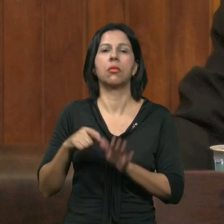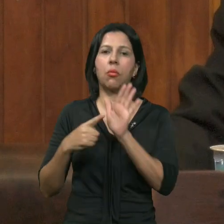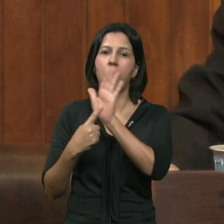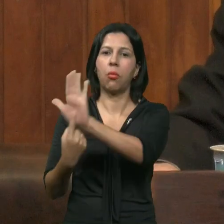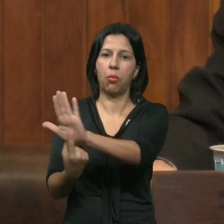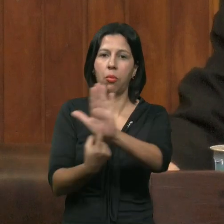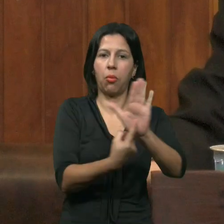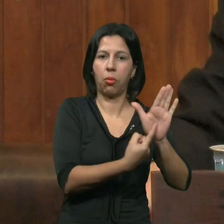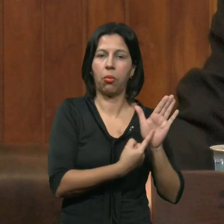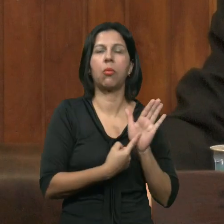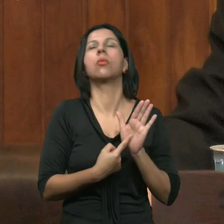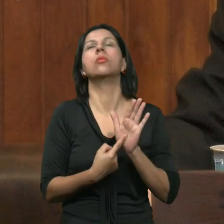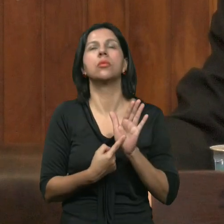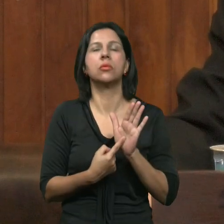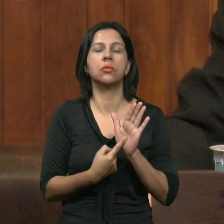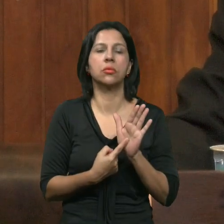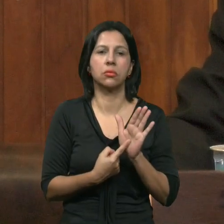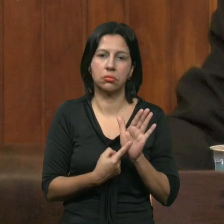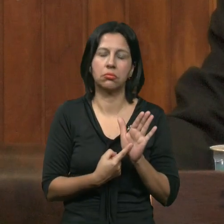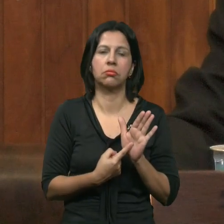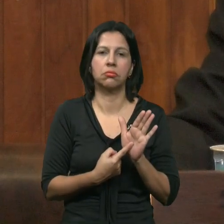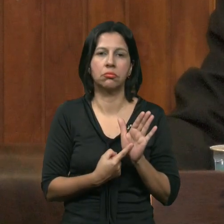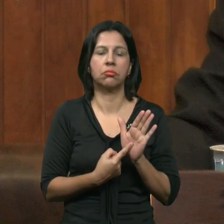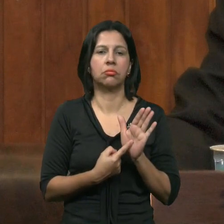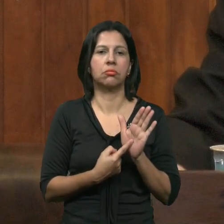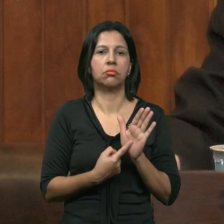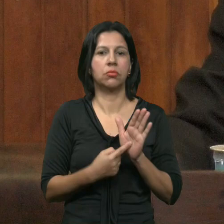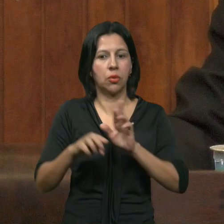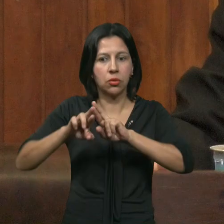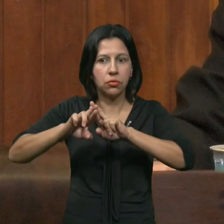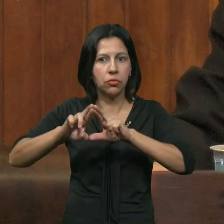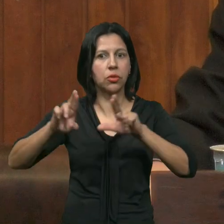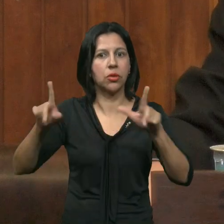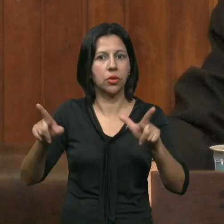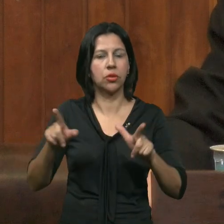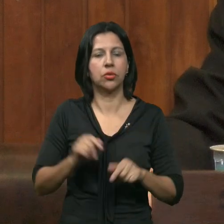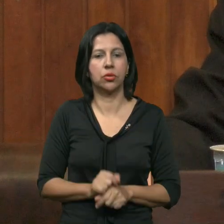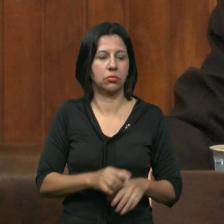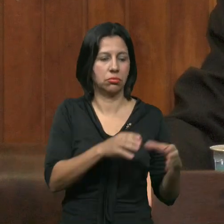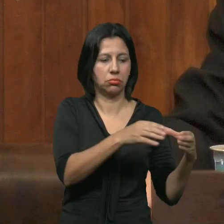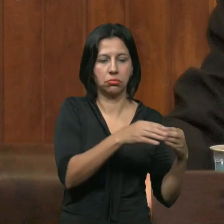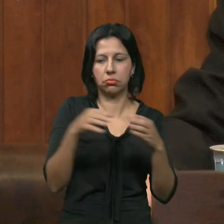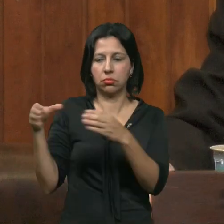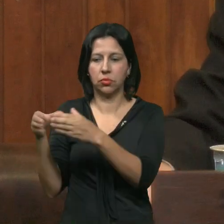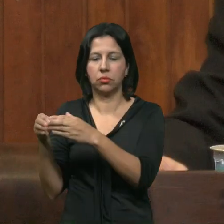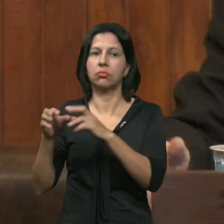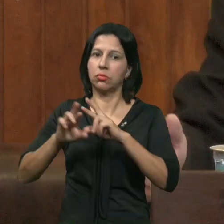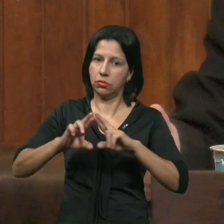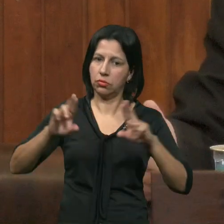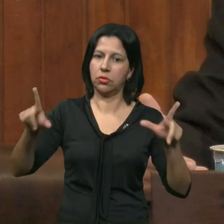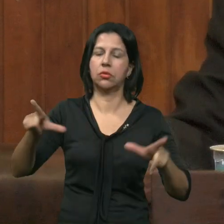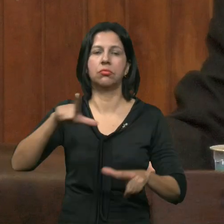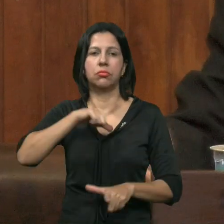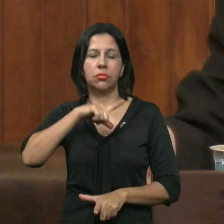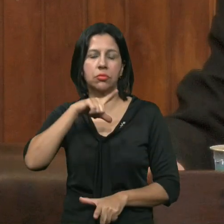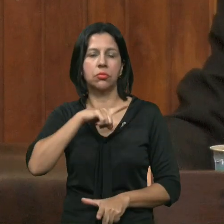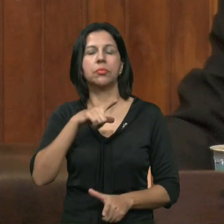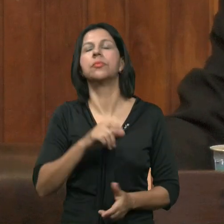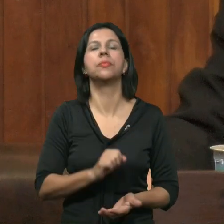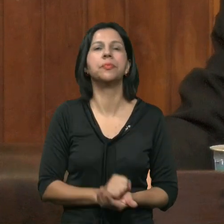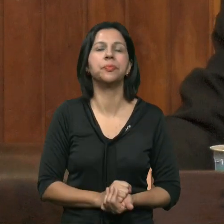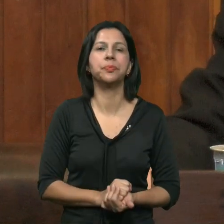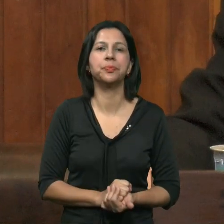Com toda A precisão A diferença Entre um e outro Só no que O vereador